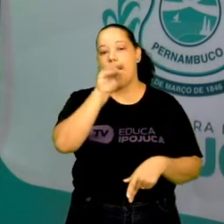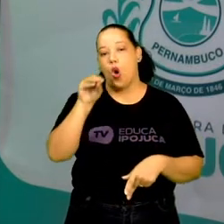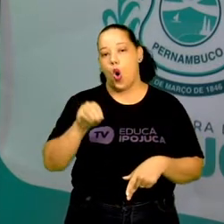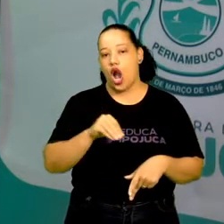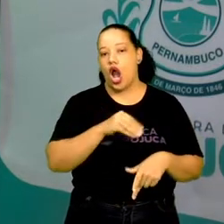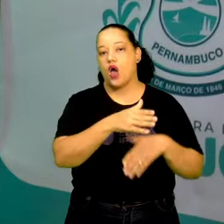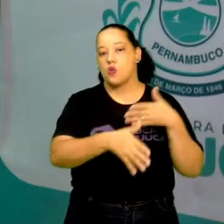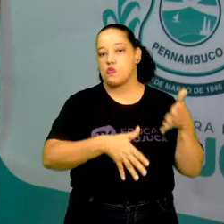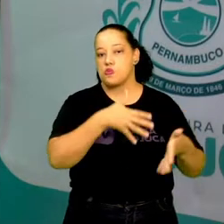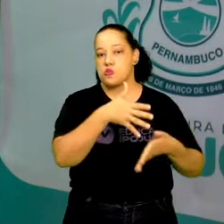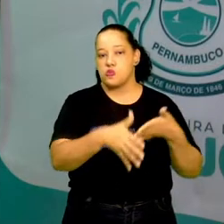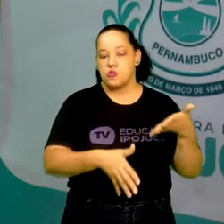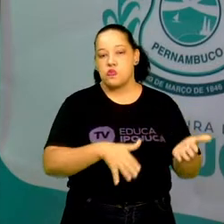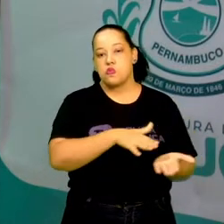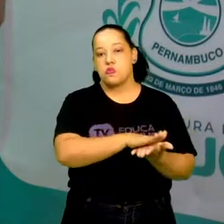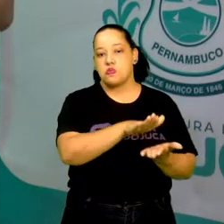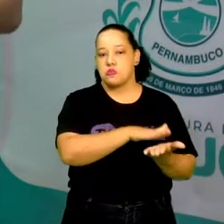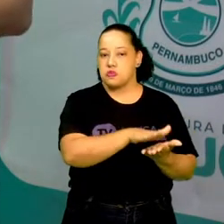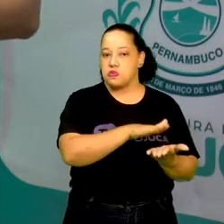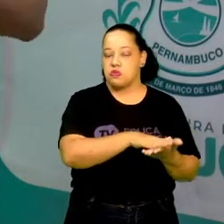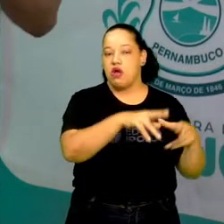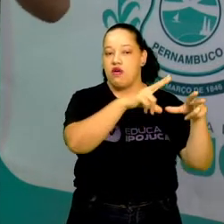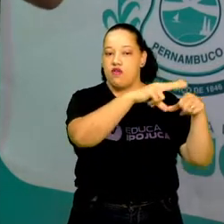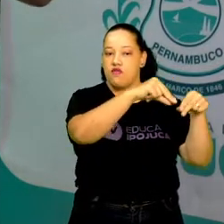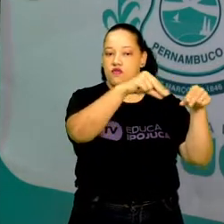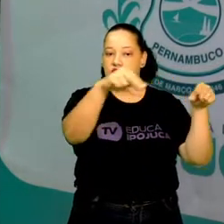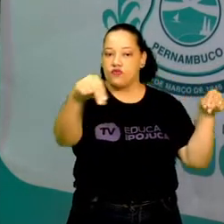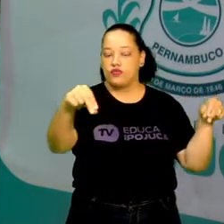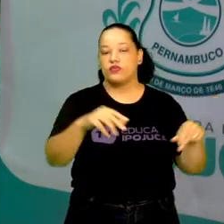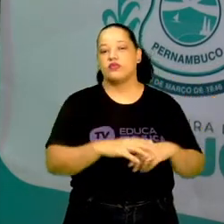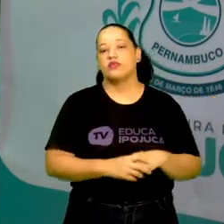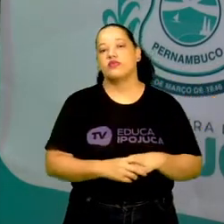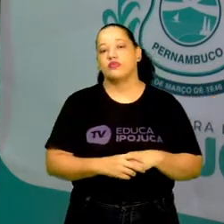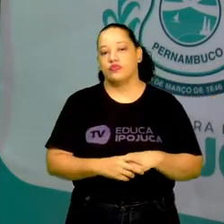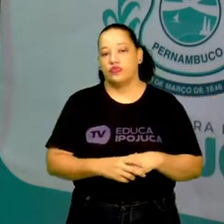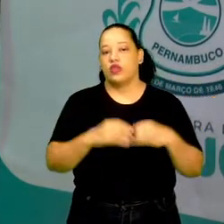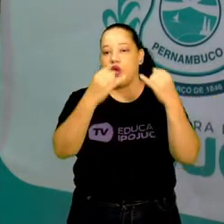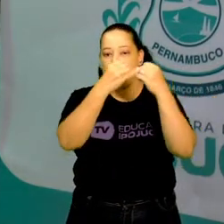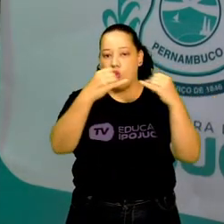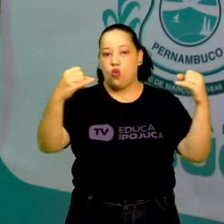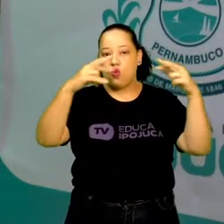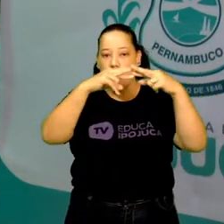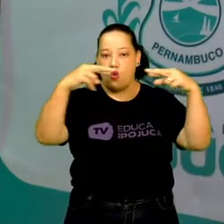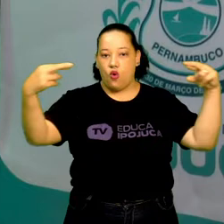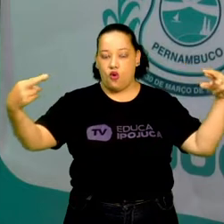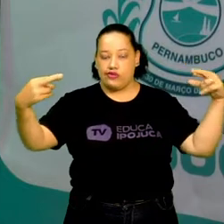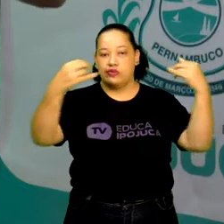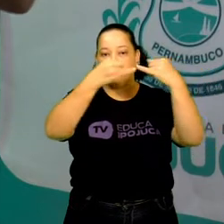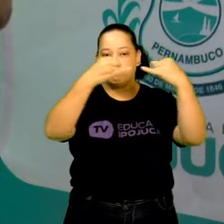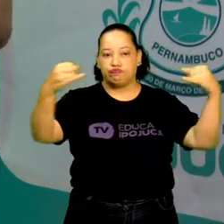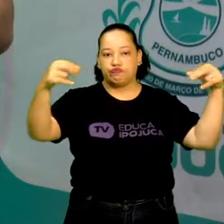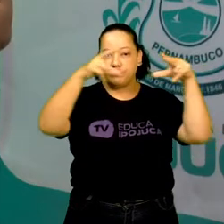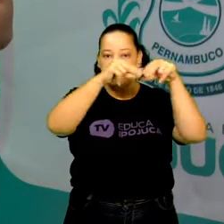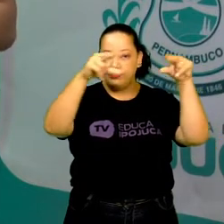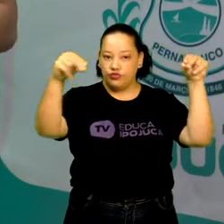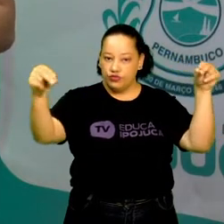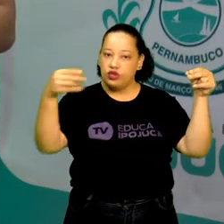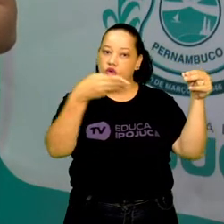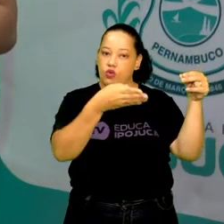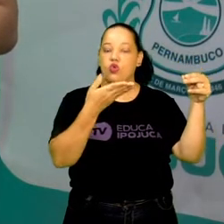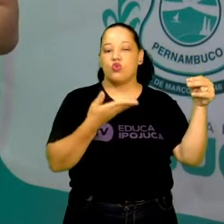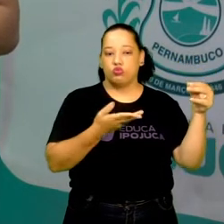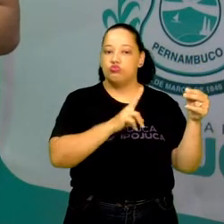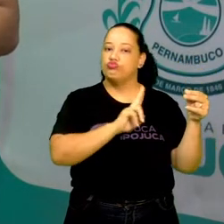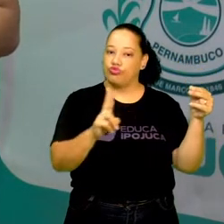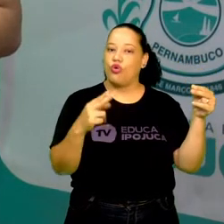impressa e em folhetos. colocados em Cordão, Cordéis, por isso a origem do